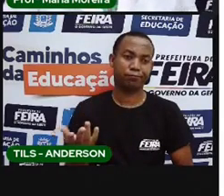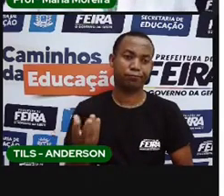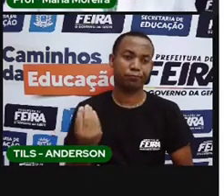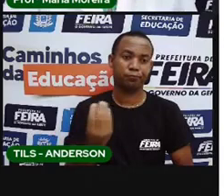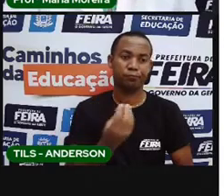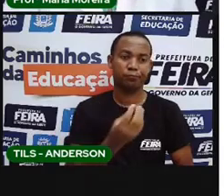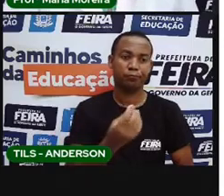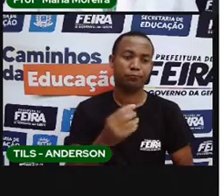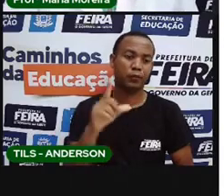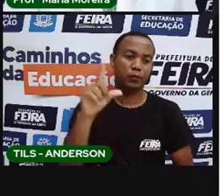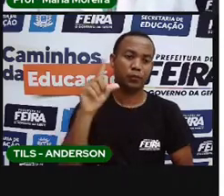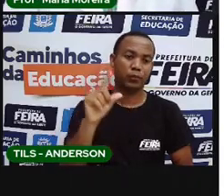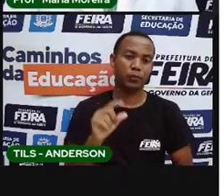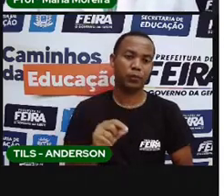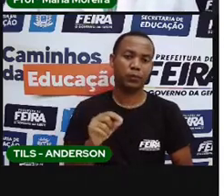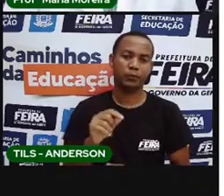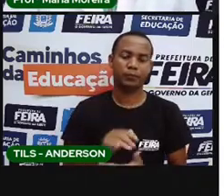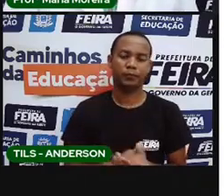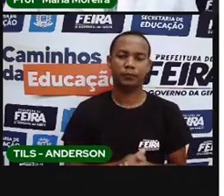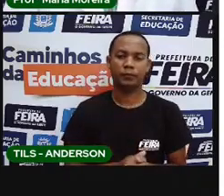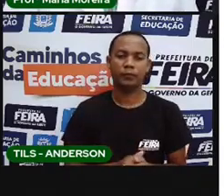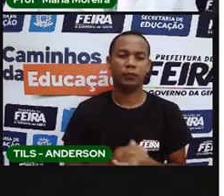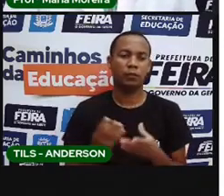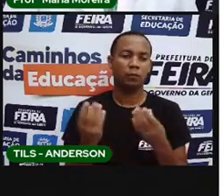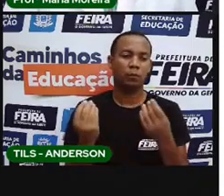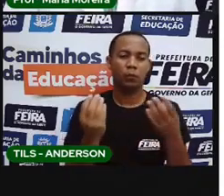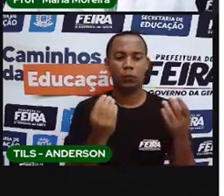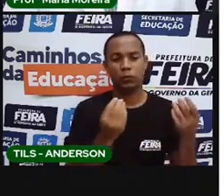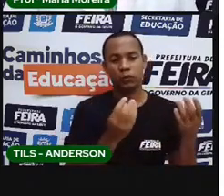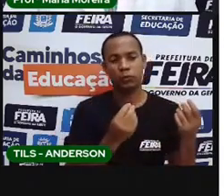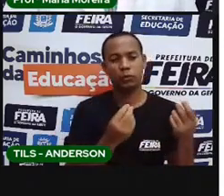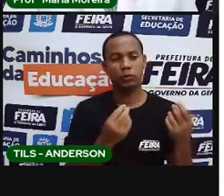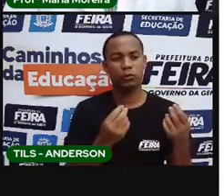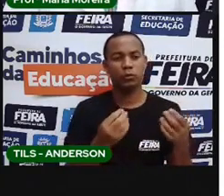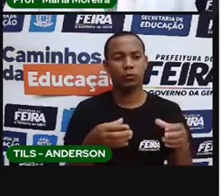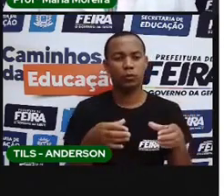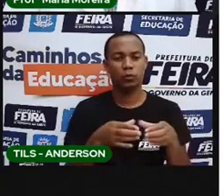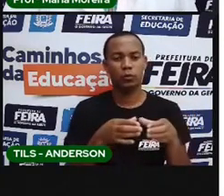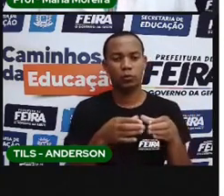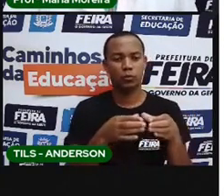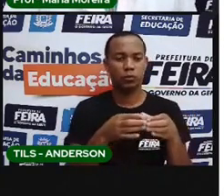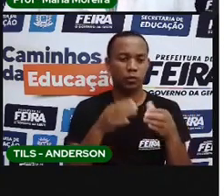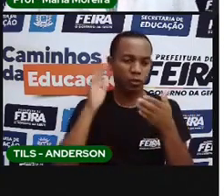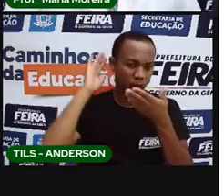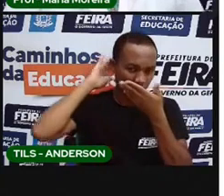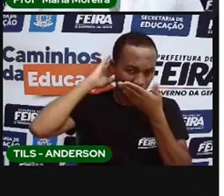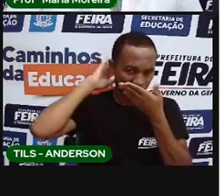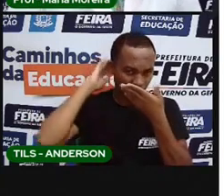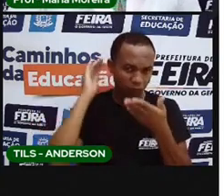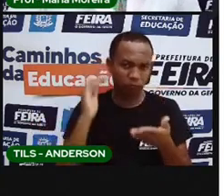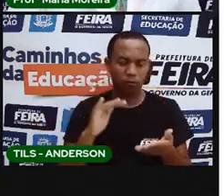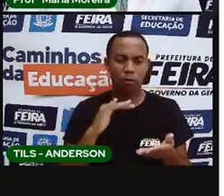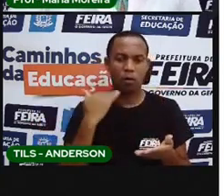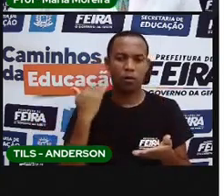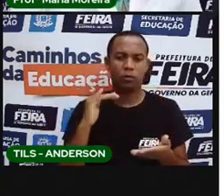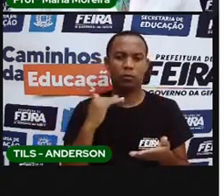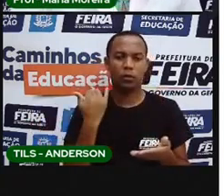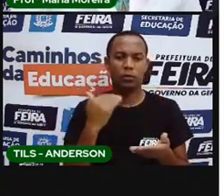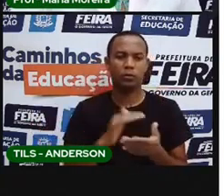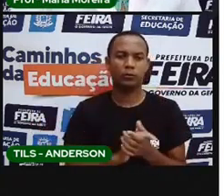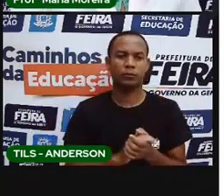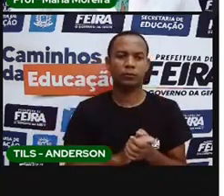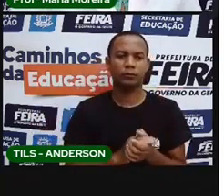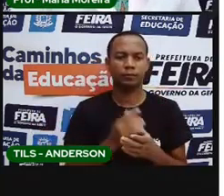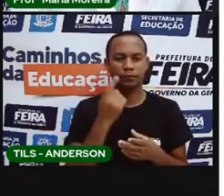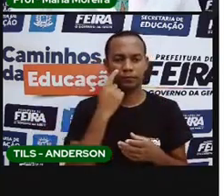5 milhões. Certo? Então, foram muitos indígenas que foram mortos. Bom, através